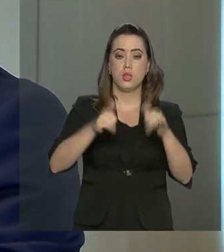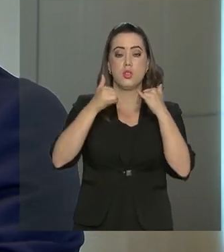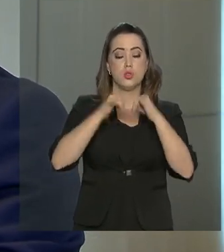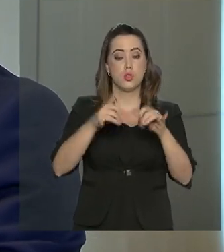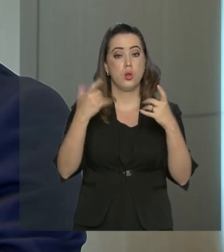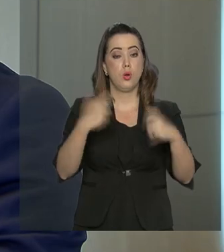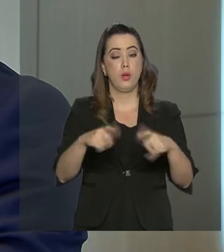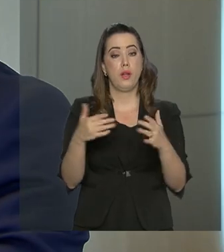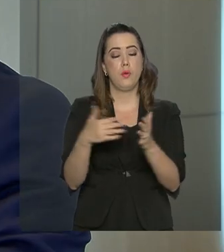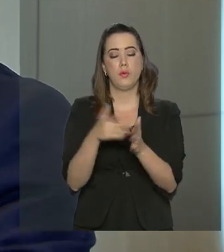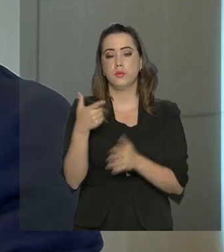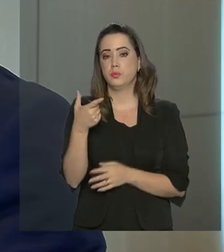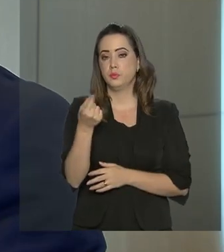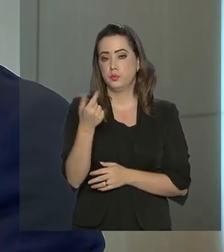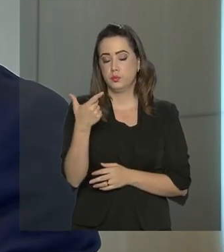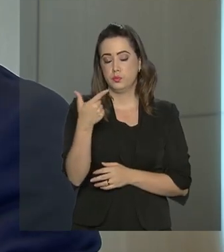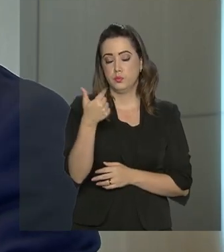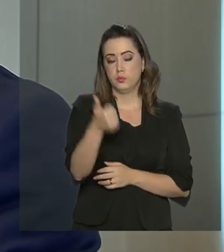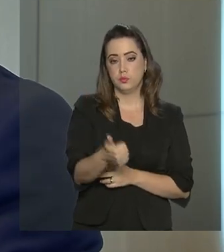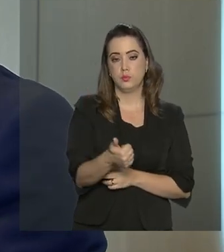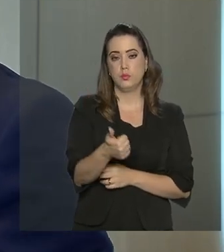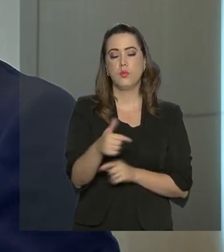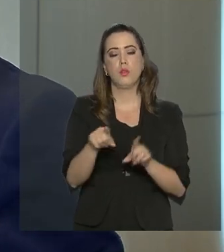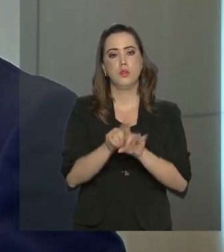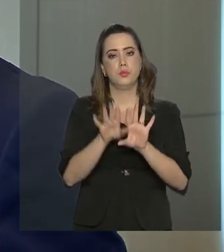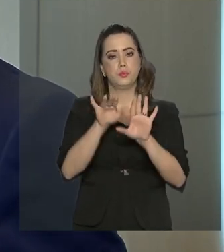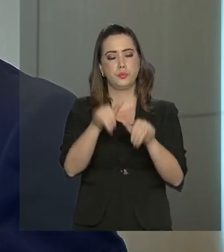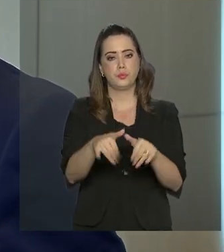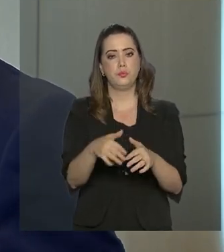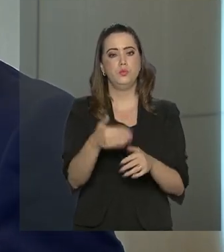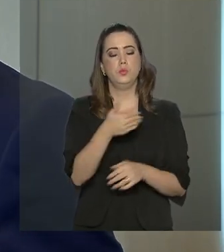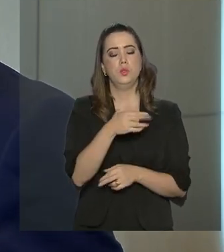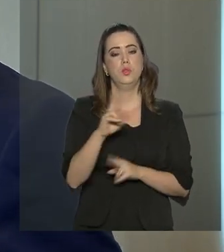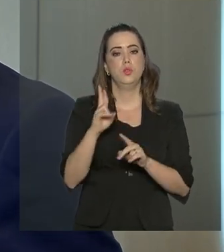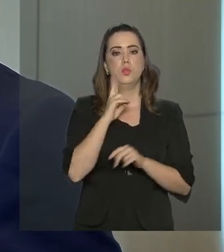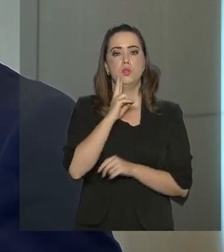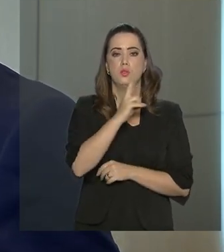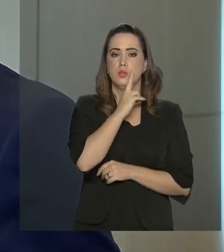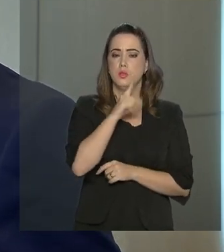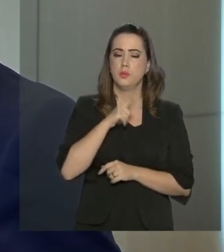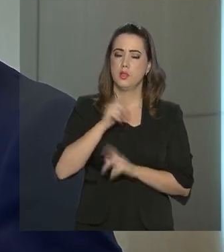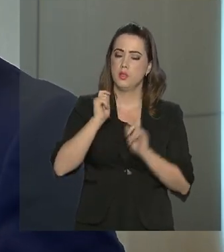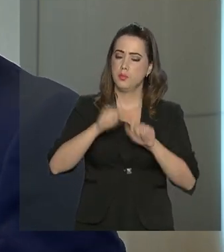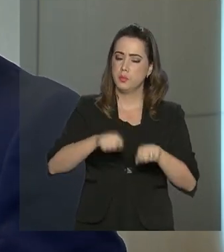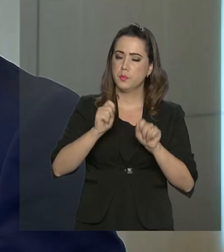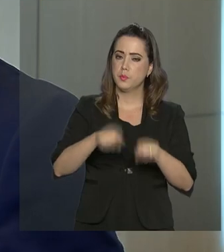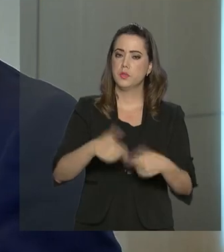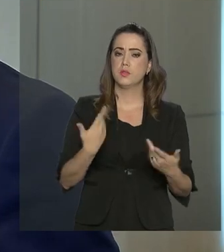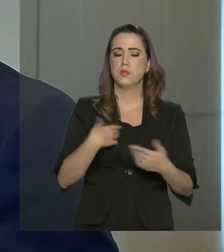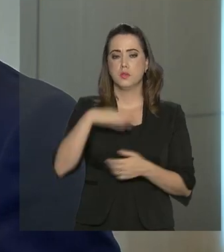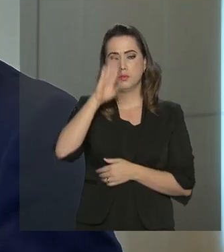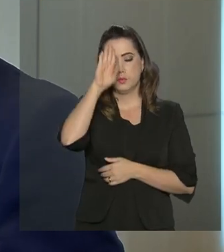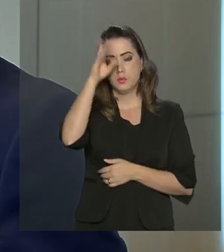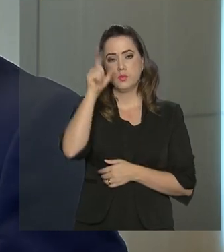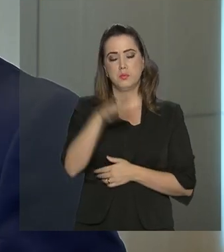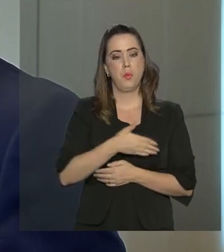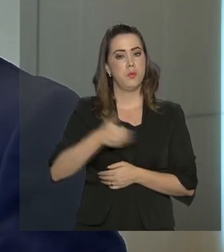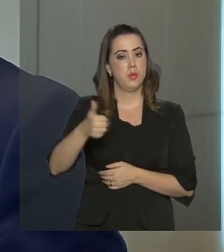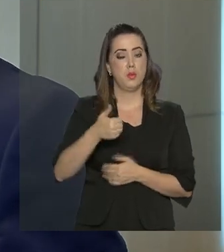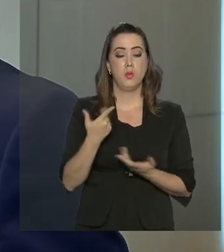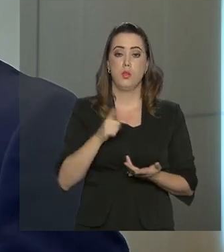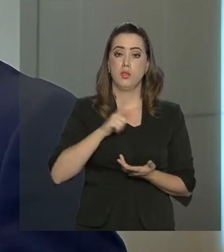em 2021, em junho de 2021, o estado de Roraima terá uma condição privilegiada.